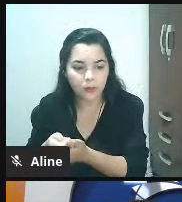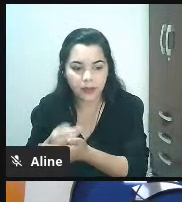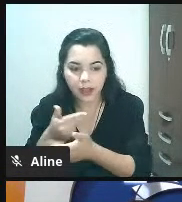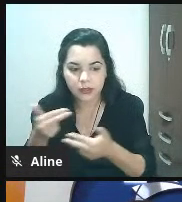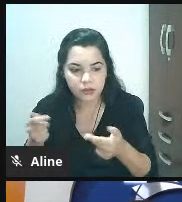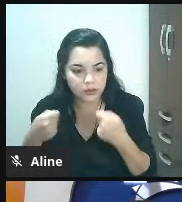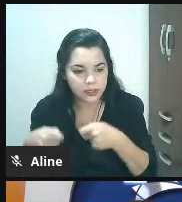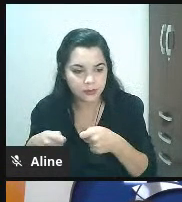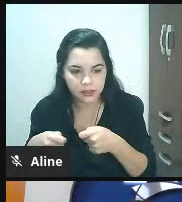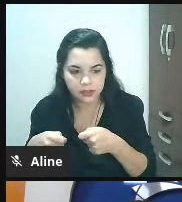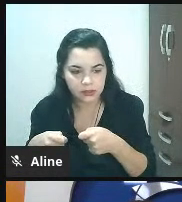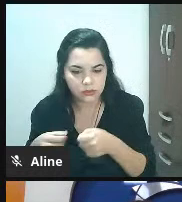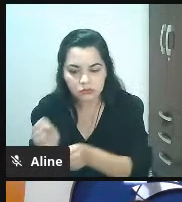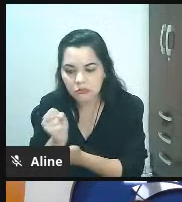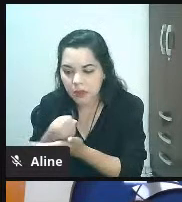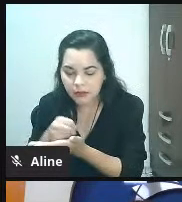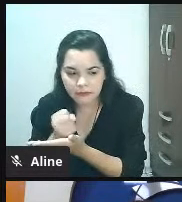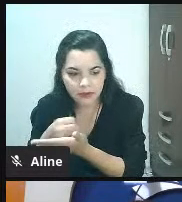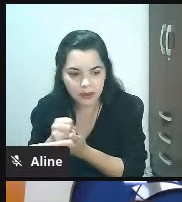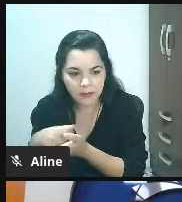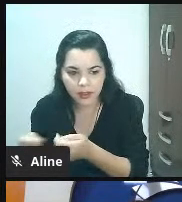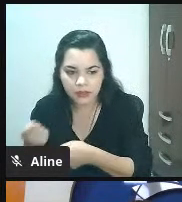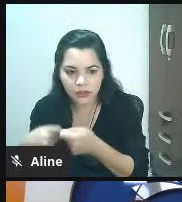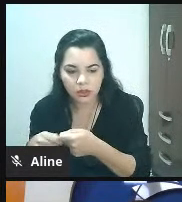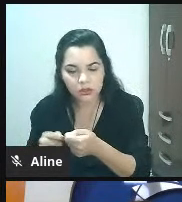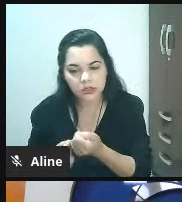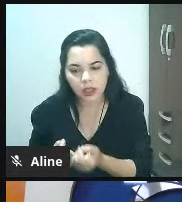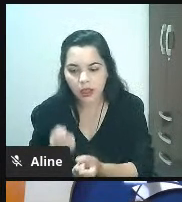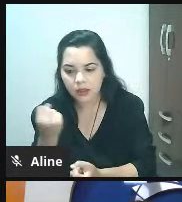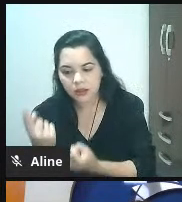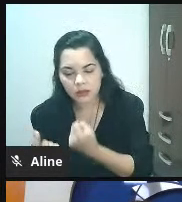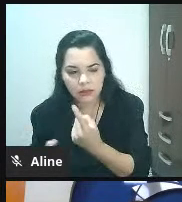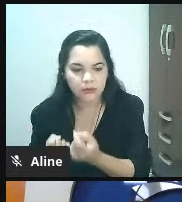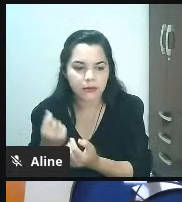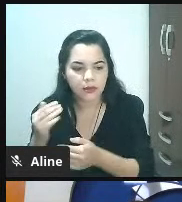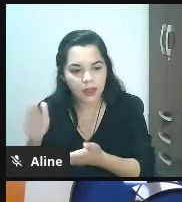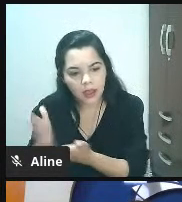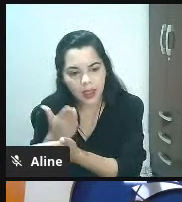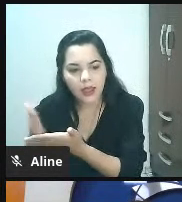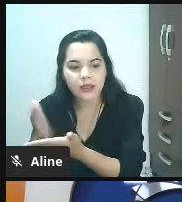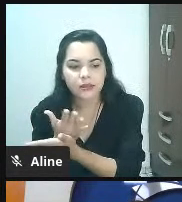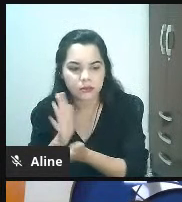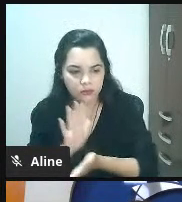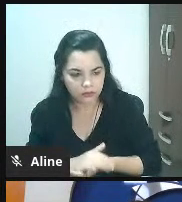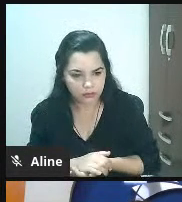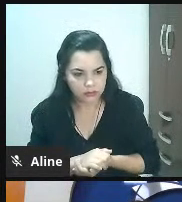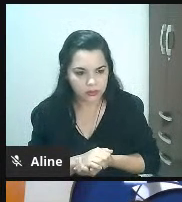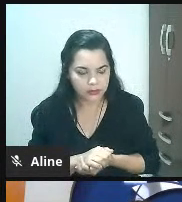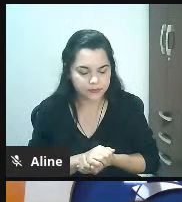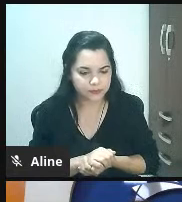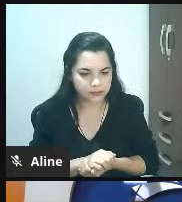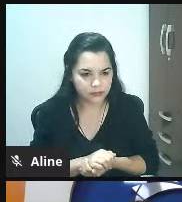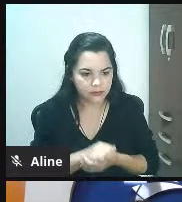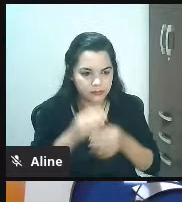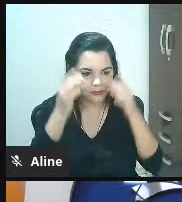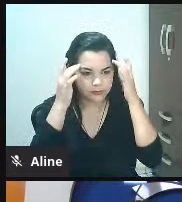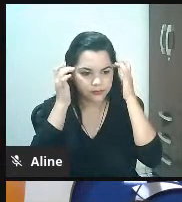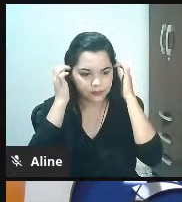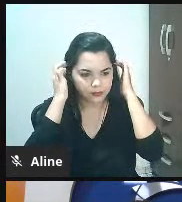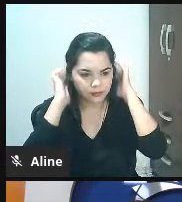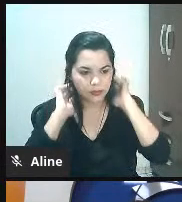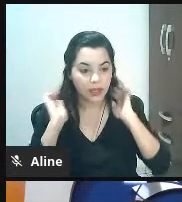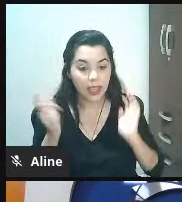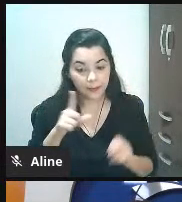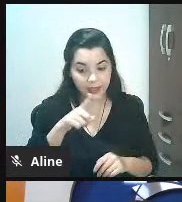farmácia 26% falaram eventualmente só quando precisar ou não puder comprar online que eu vou lá aí você tem a turma que